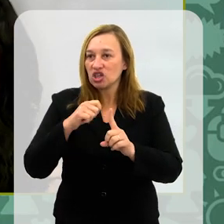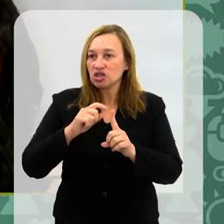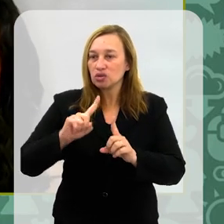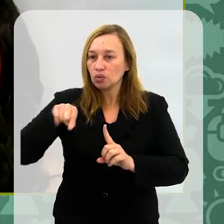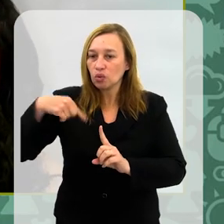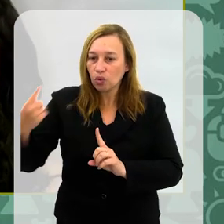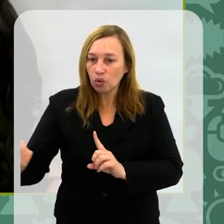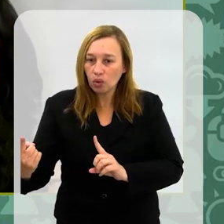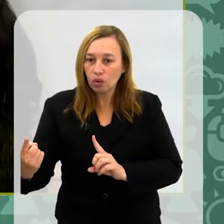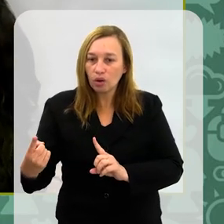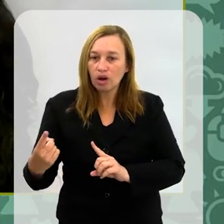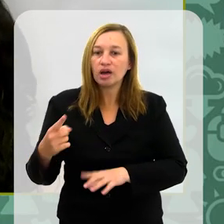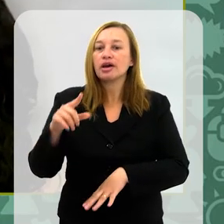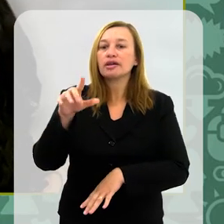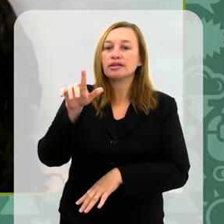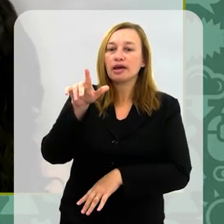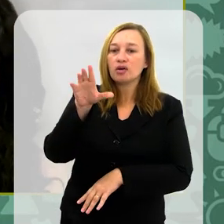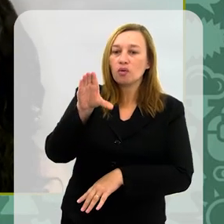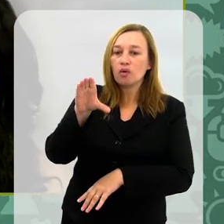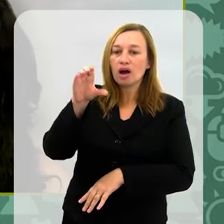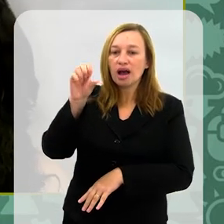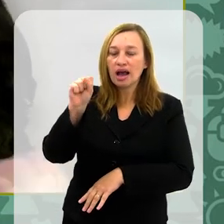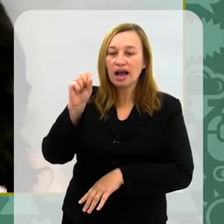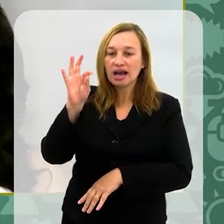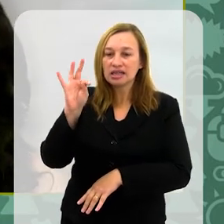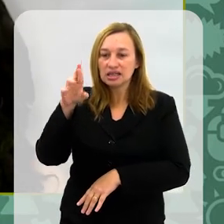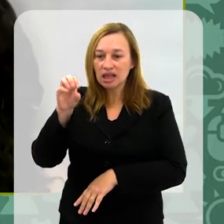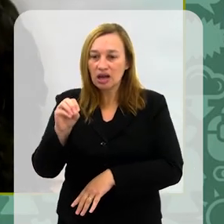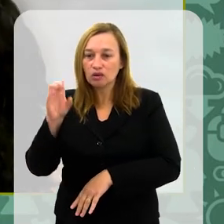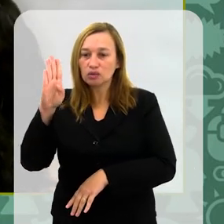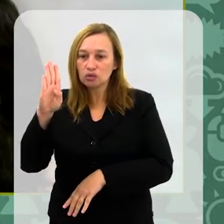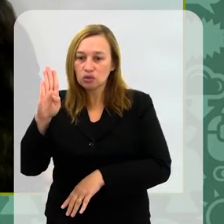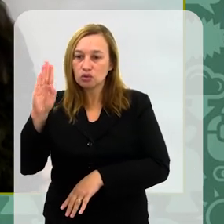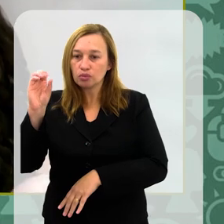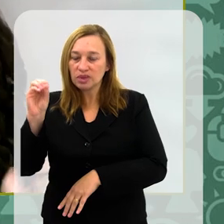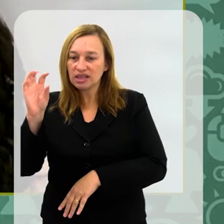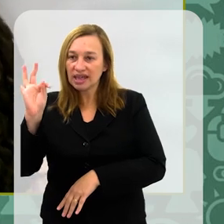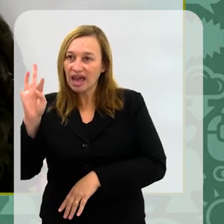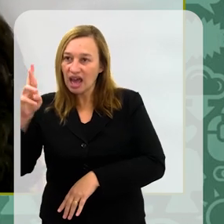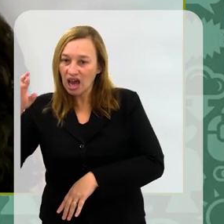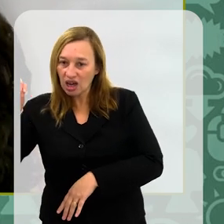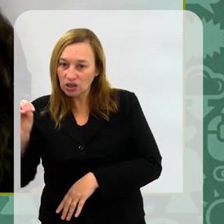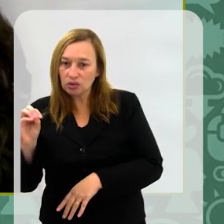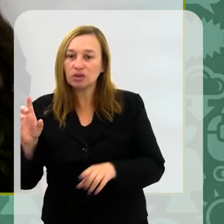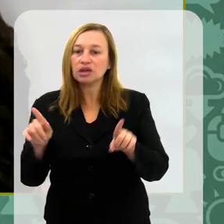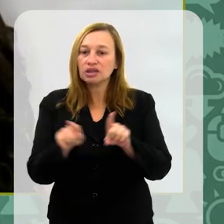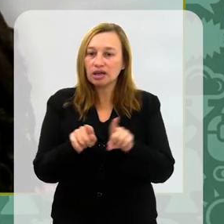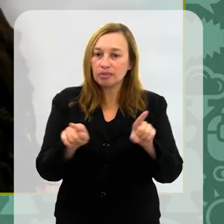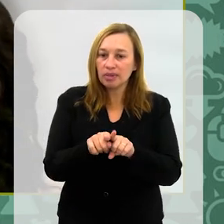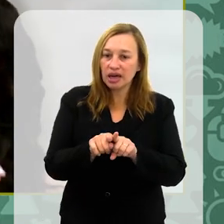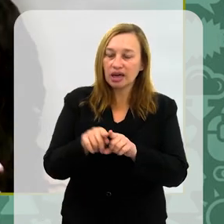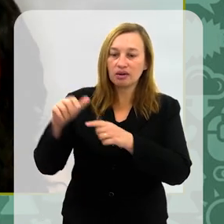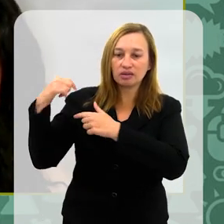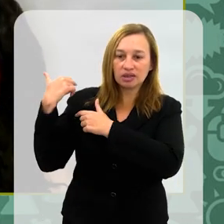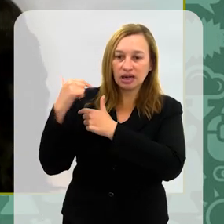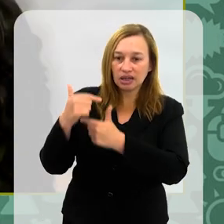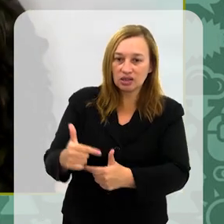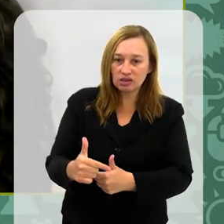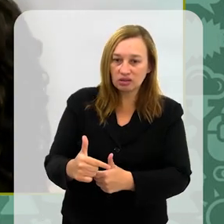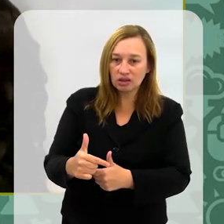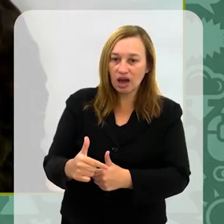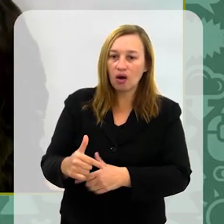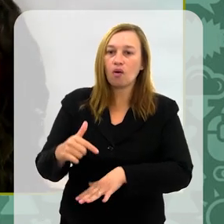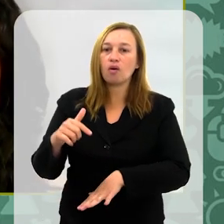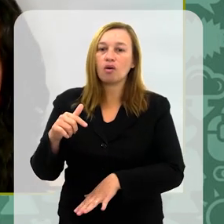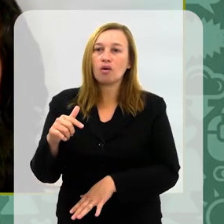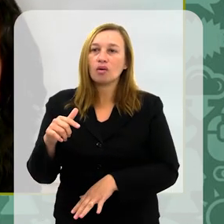Tem o Luís do Castelo Subterrâneo, que é um rio de mágico e um continho chamado A Zona do Norte. E de forma tradicional, pela Qualys, eu tenho o Entre Ponteiros e